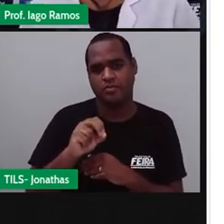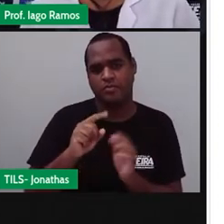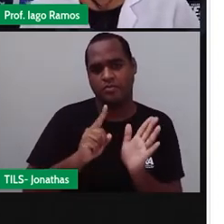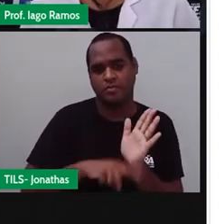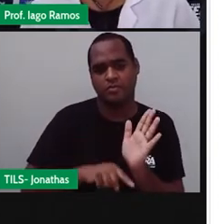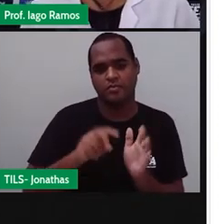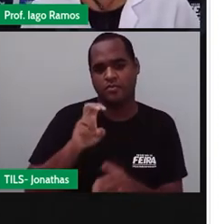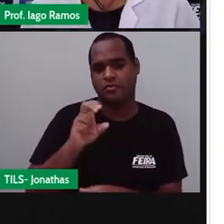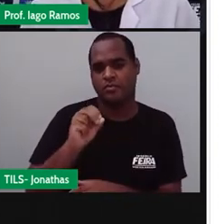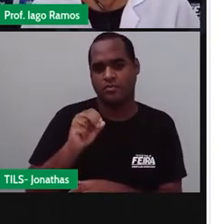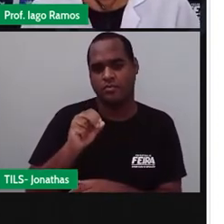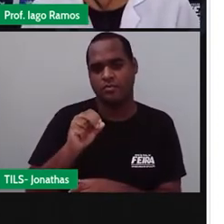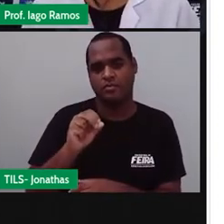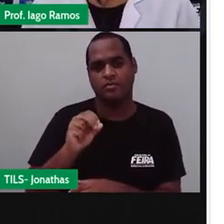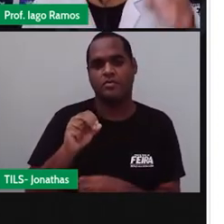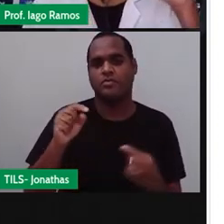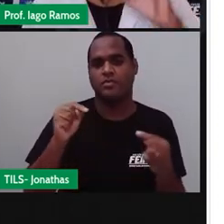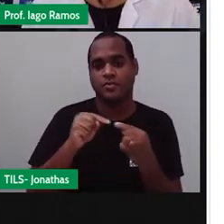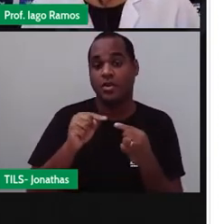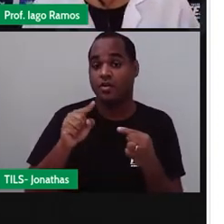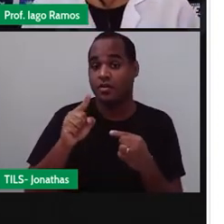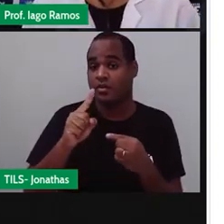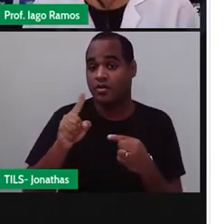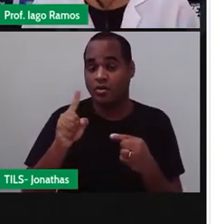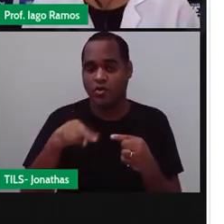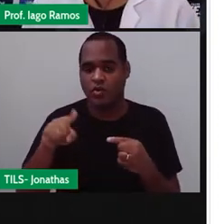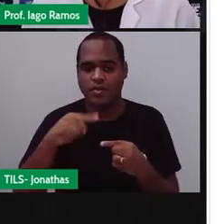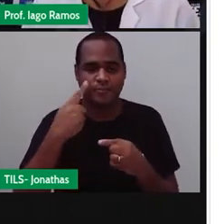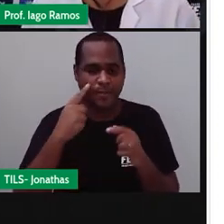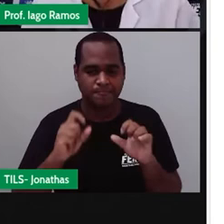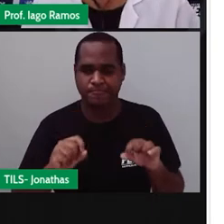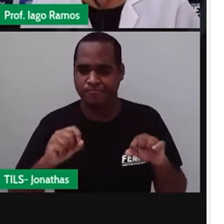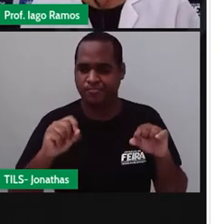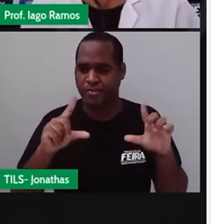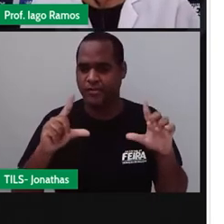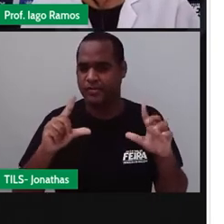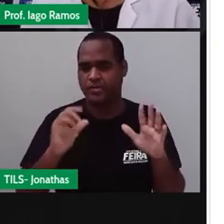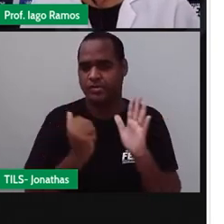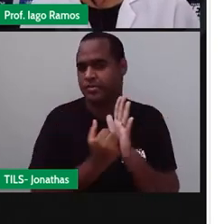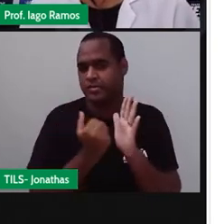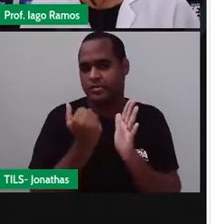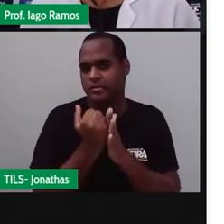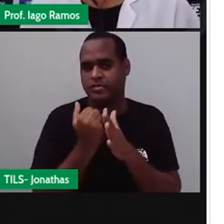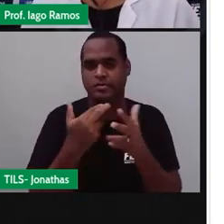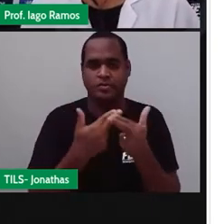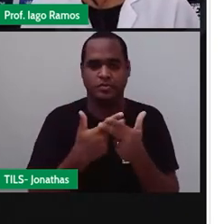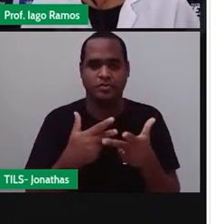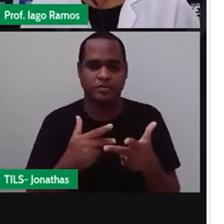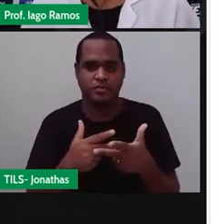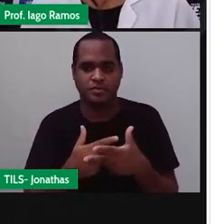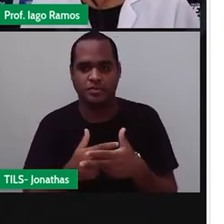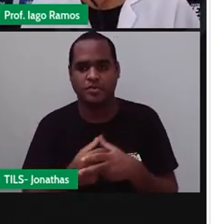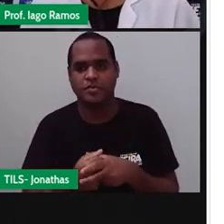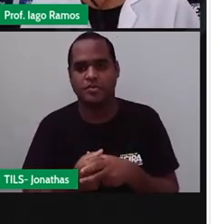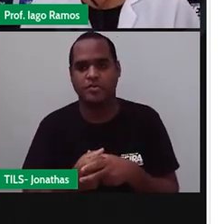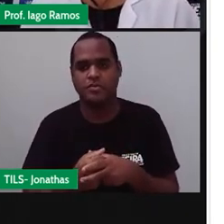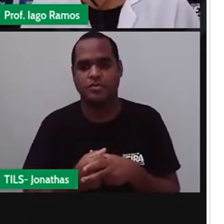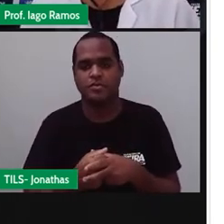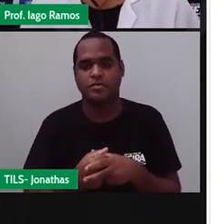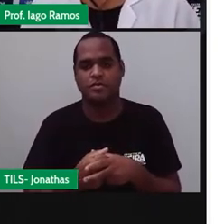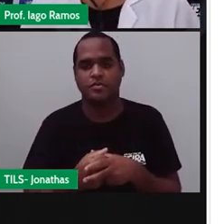Menos 50. Belezinha? Vamos só dar uma aumentada aqui para a gente conseguir enxergar